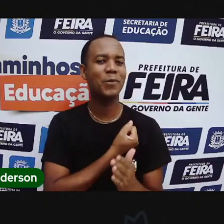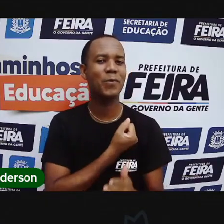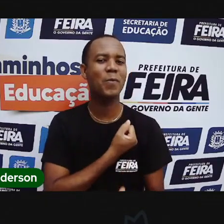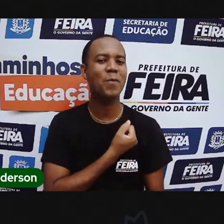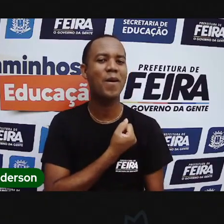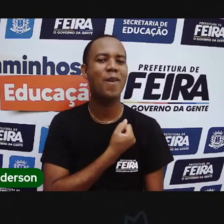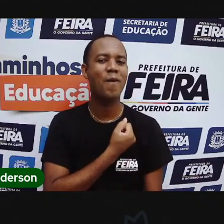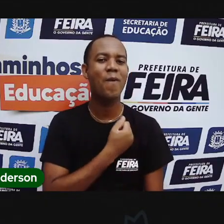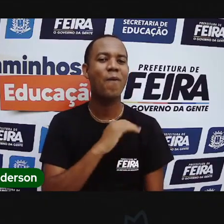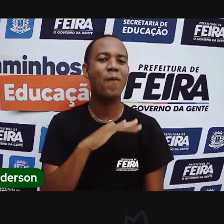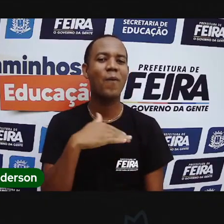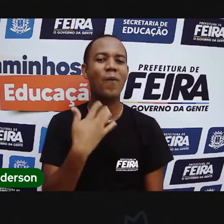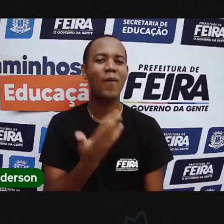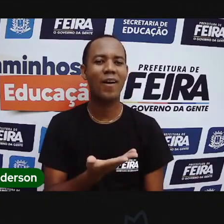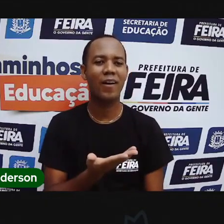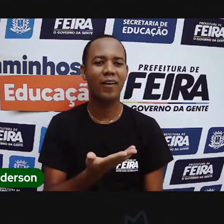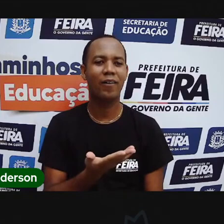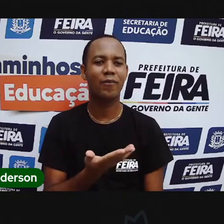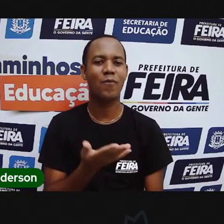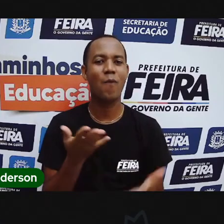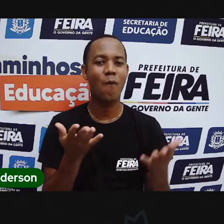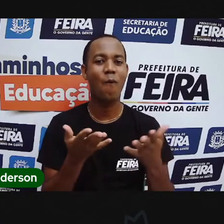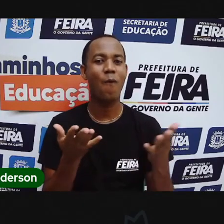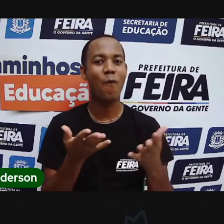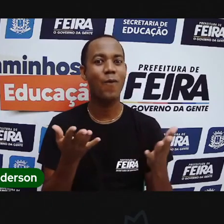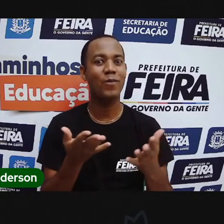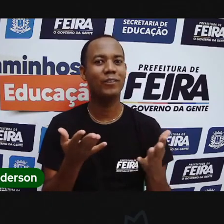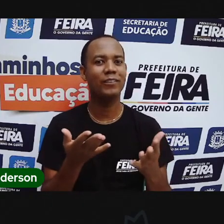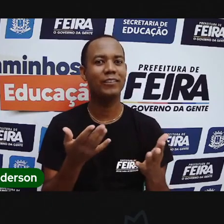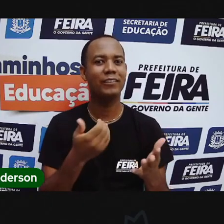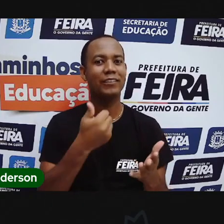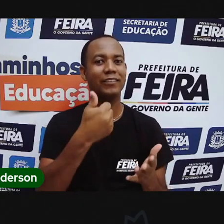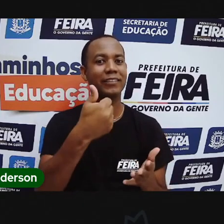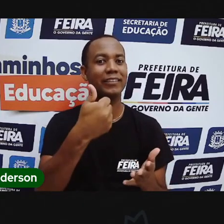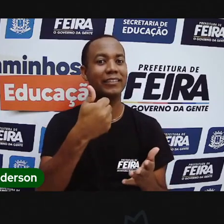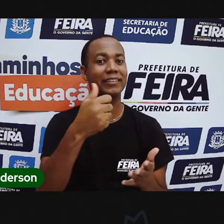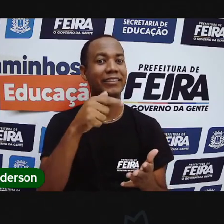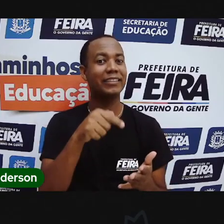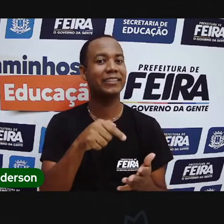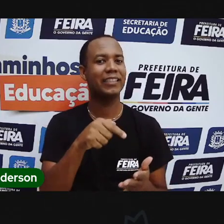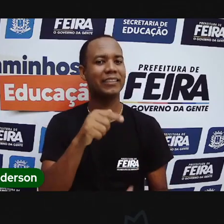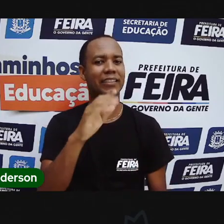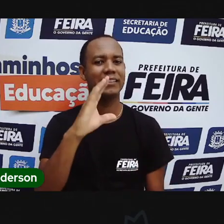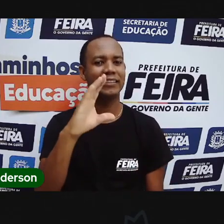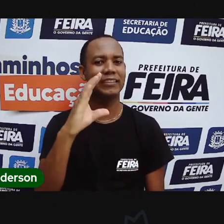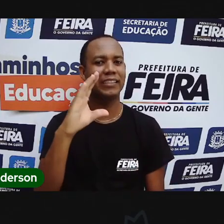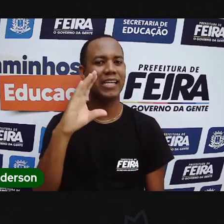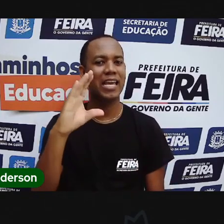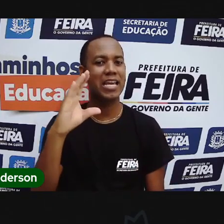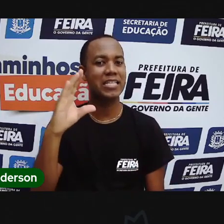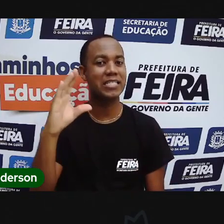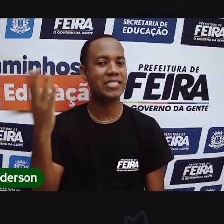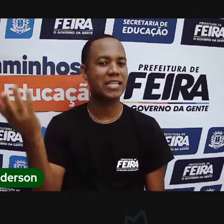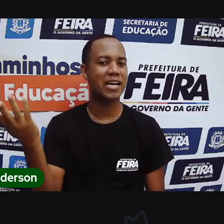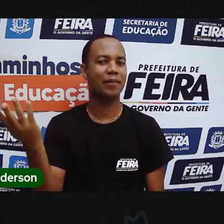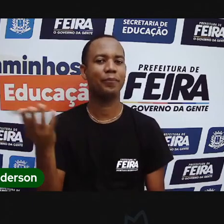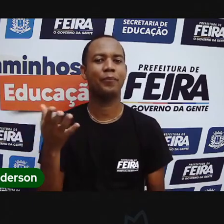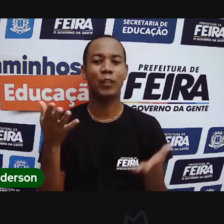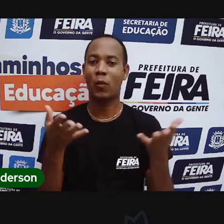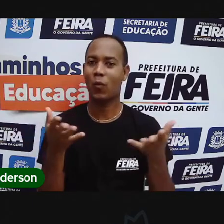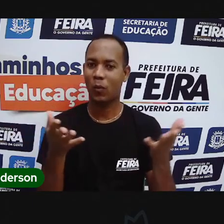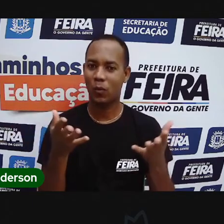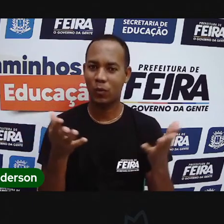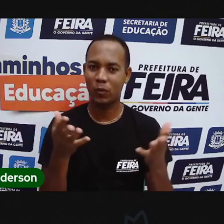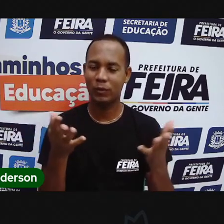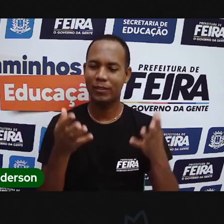a aula de hoje? Bom, nossa aula de número 17, aula de ciências humanas. E vamos falar hoje sobre